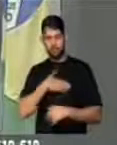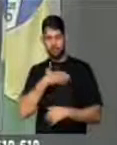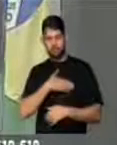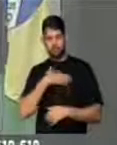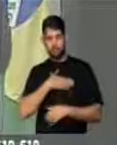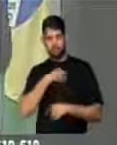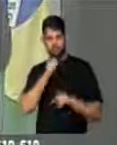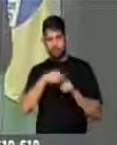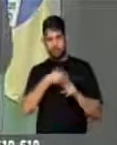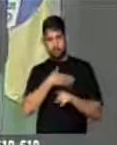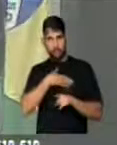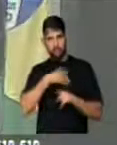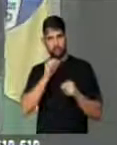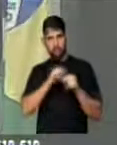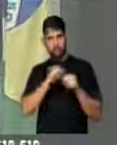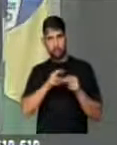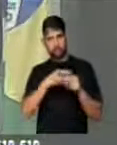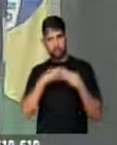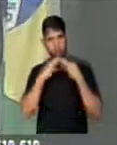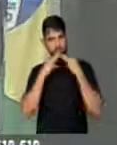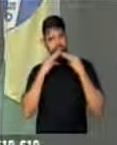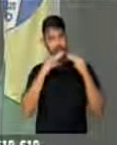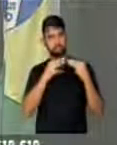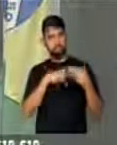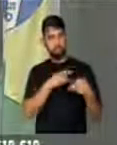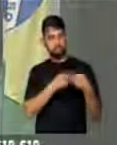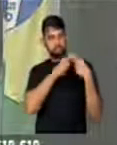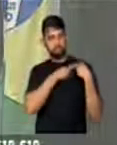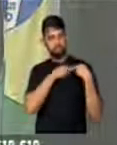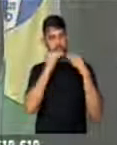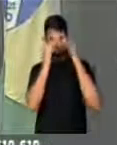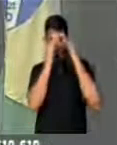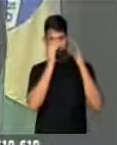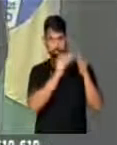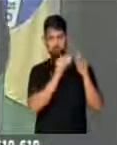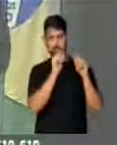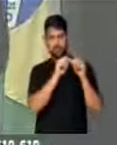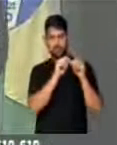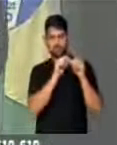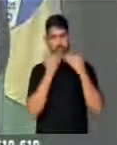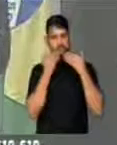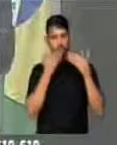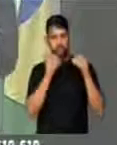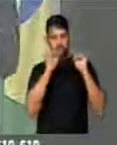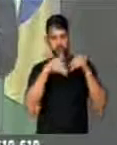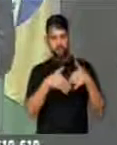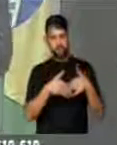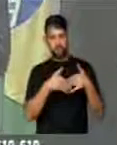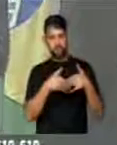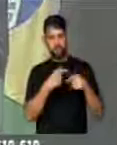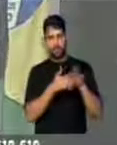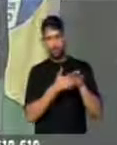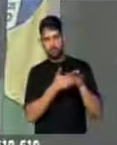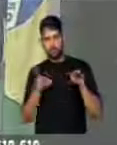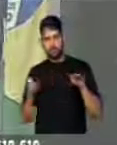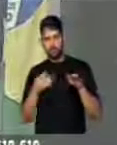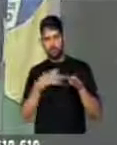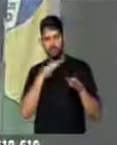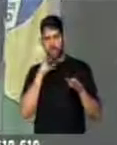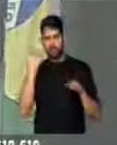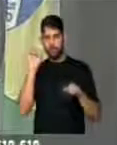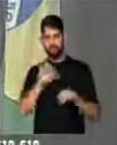cumpra com a sua missão, com a sua responsabilidade e põe um fim a esse período mais